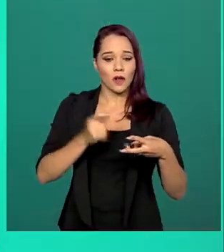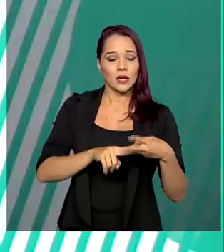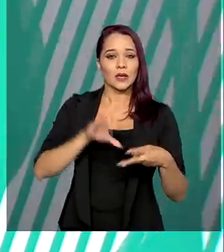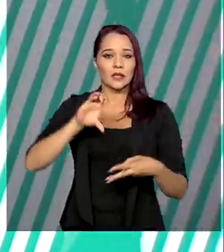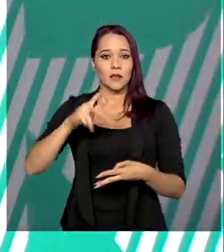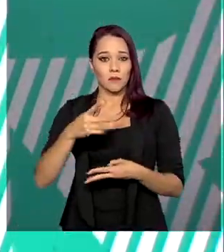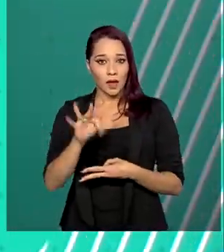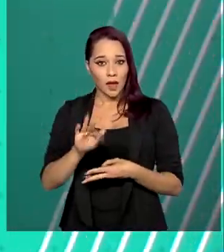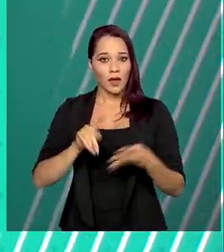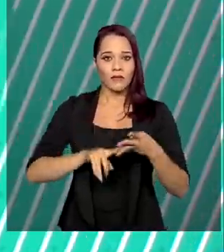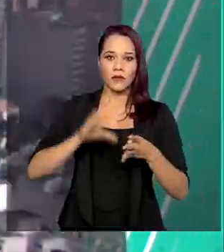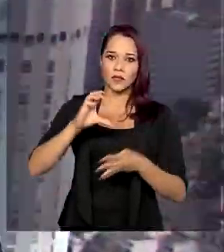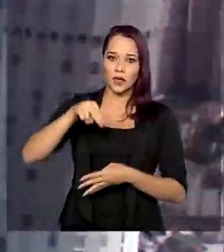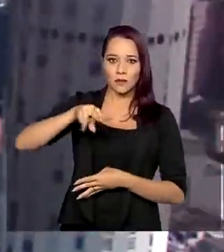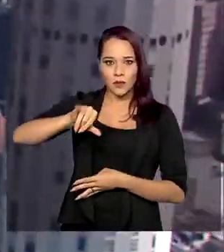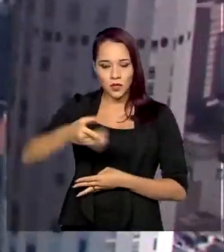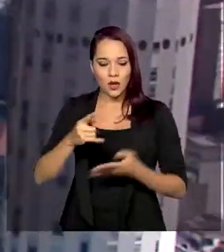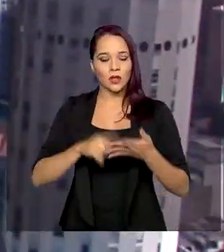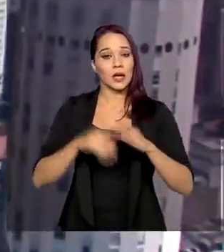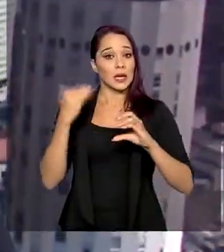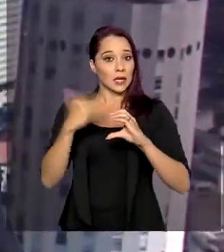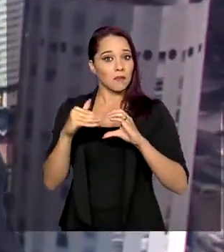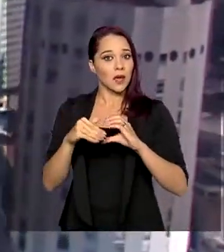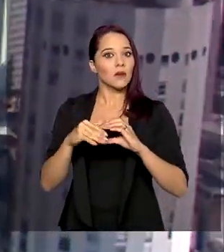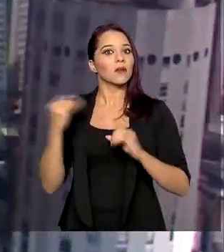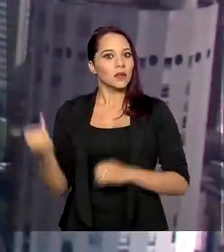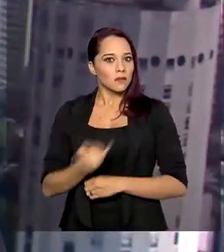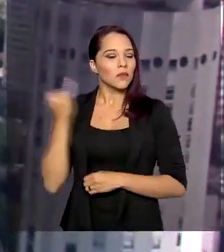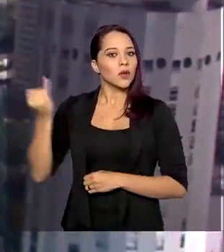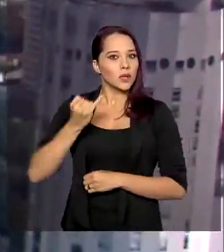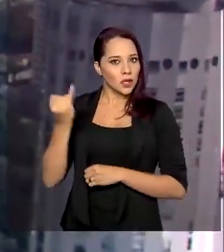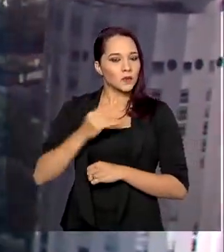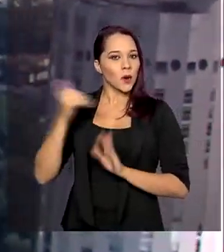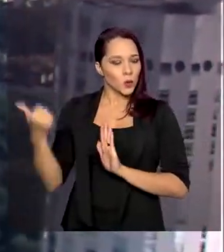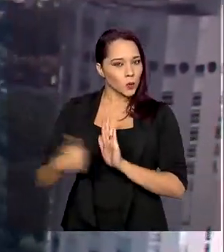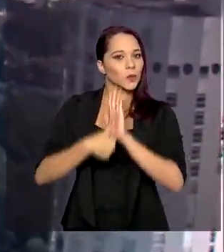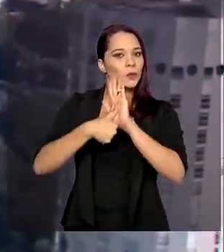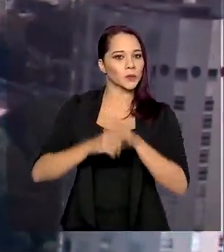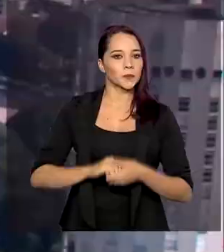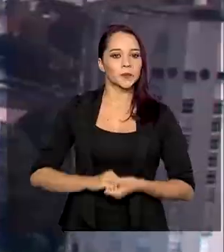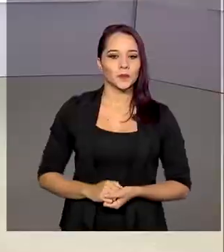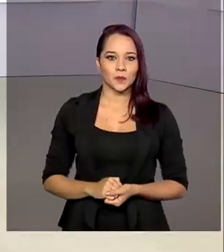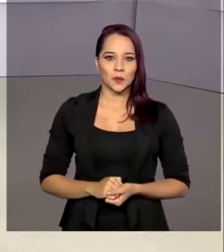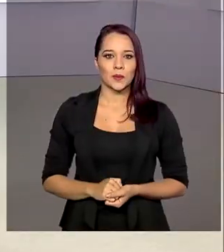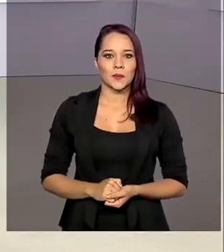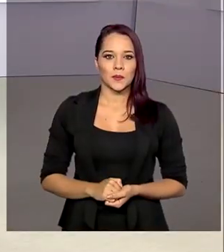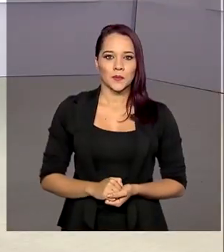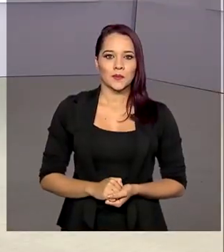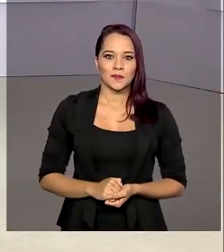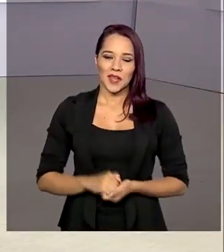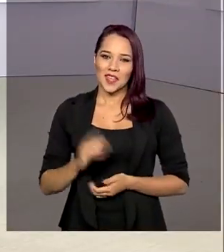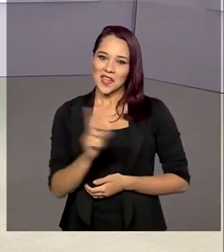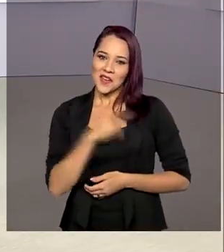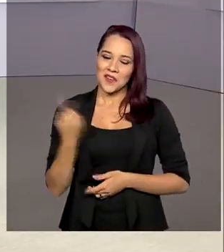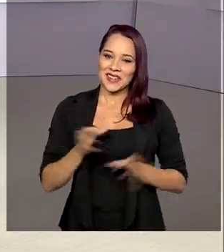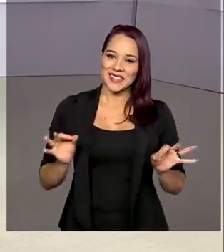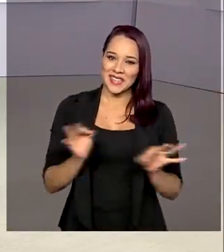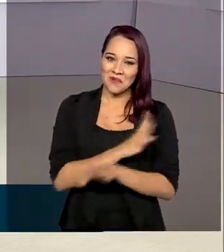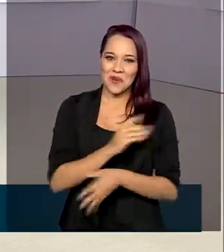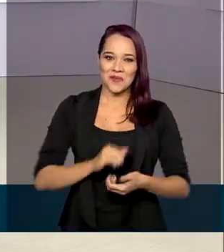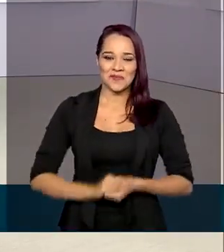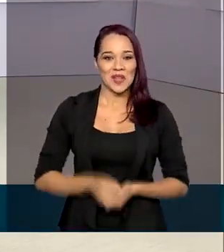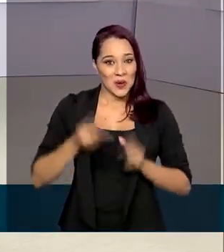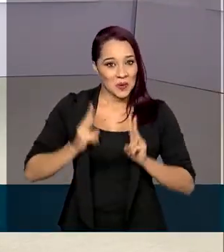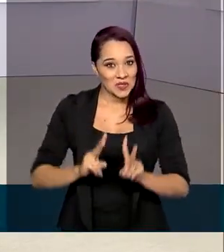CPF, CNPJ e e-mail necessários para operar a carteira digital. E o governo agora fica por aqui.